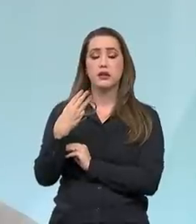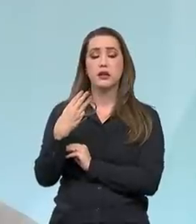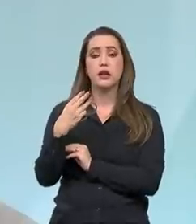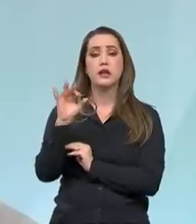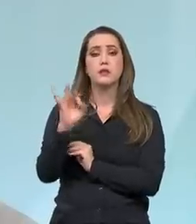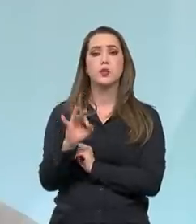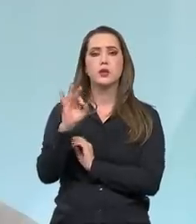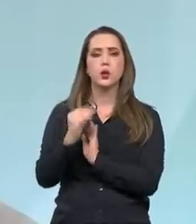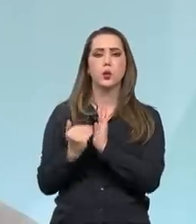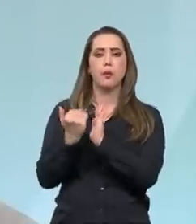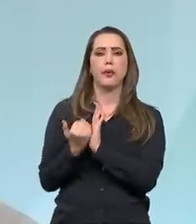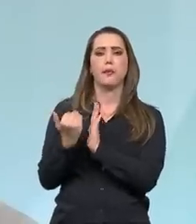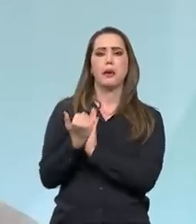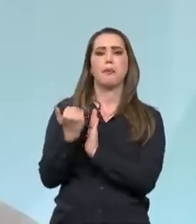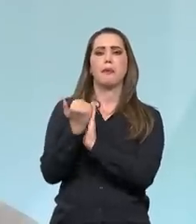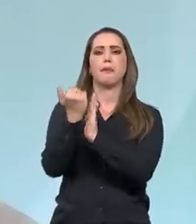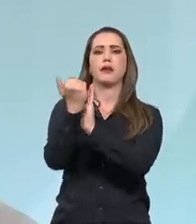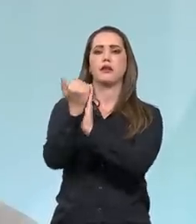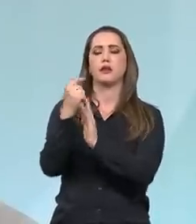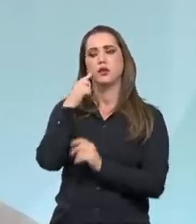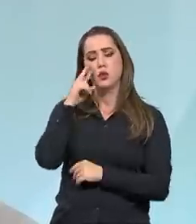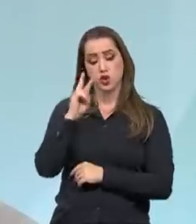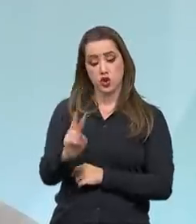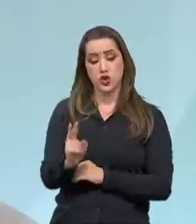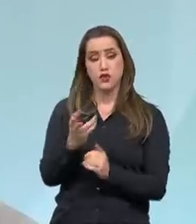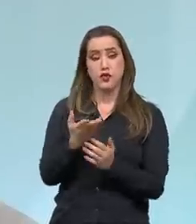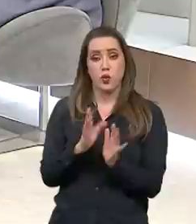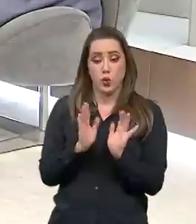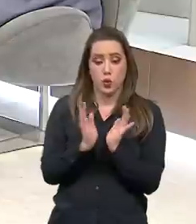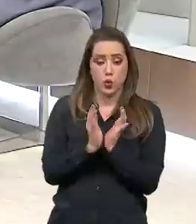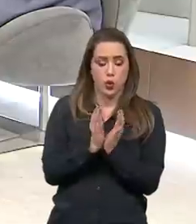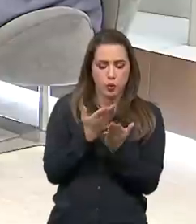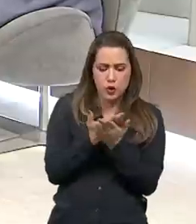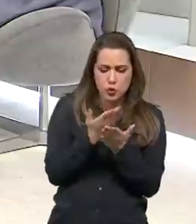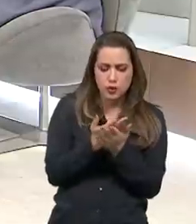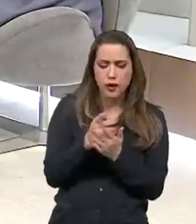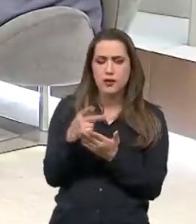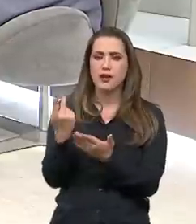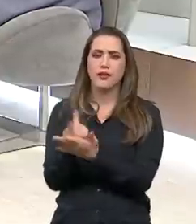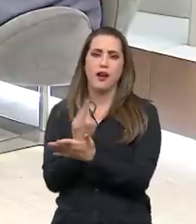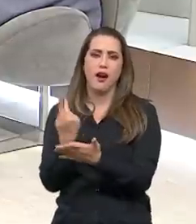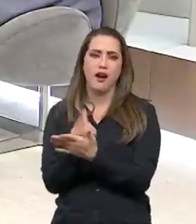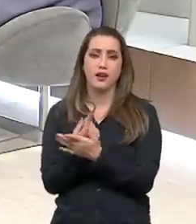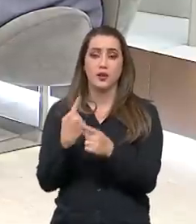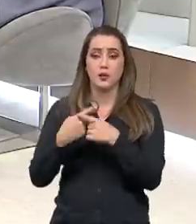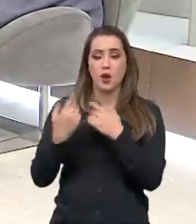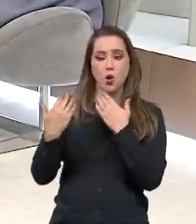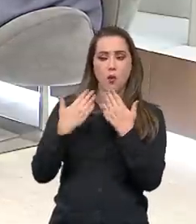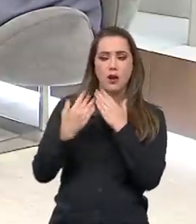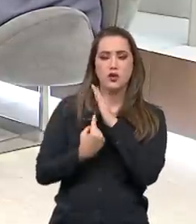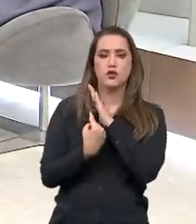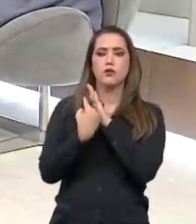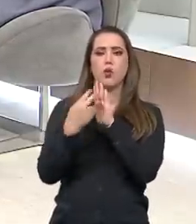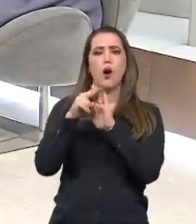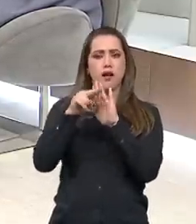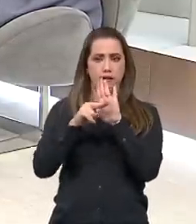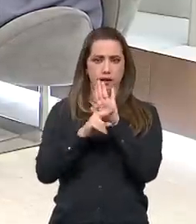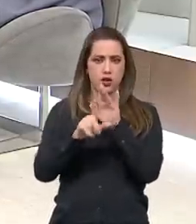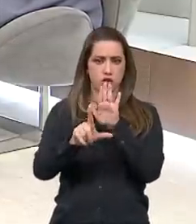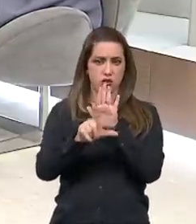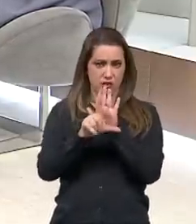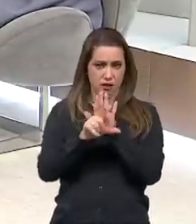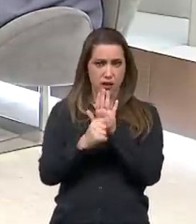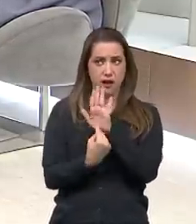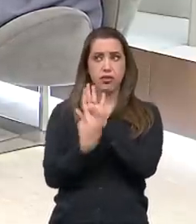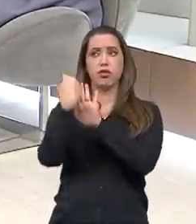,3%. Então, já frustou essa expectativa em menos de um ano. Por quê? Porque eles estão olhando a economia do passado. O Brasil hoje tem uma maior